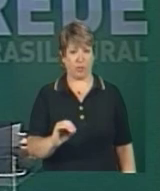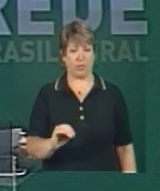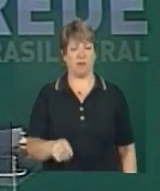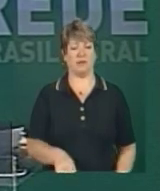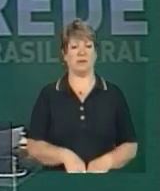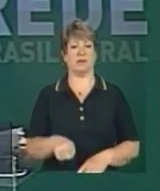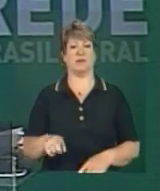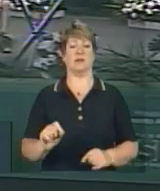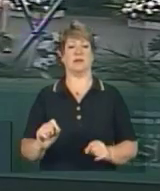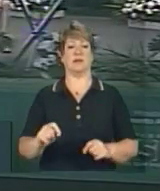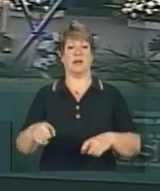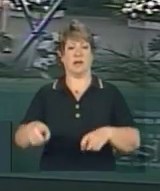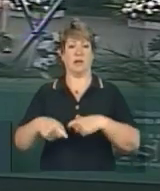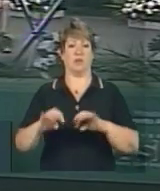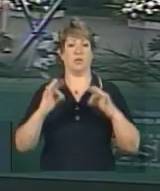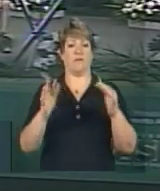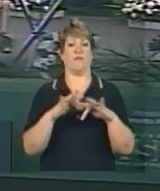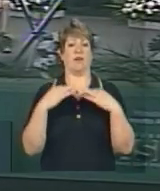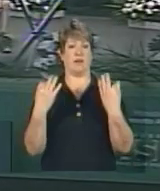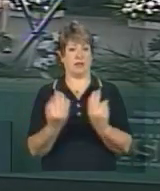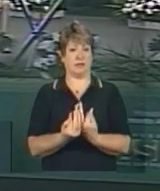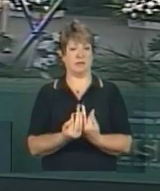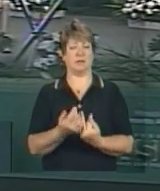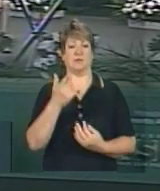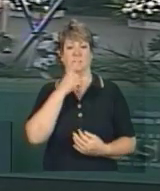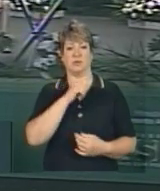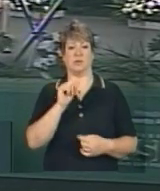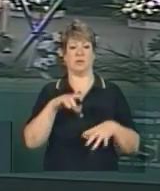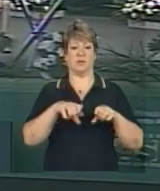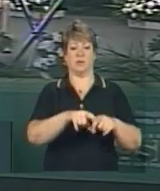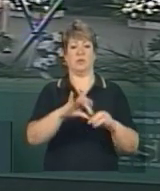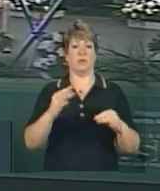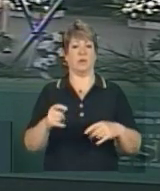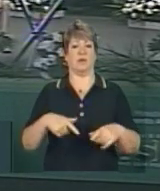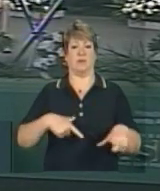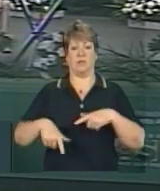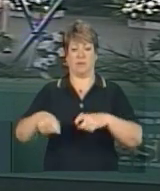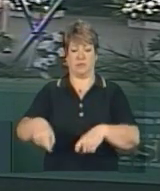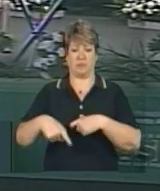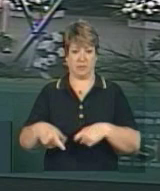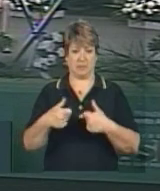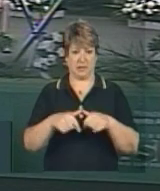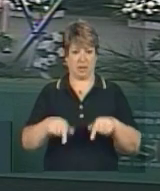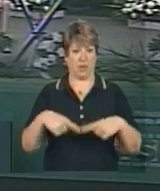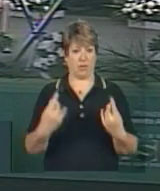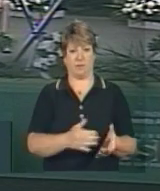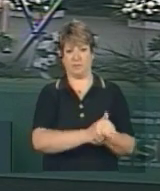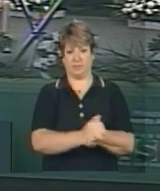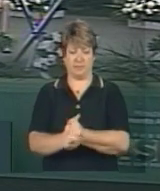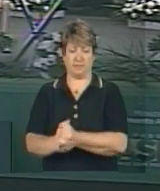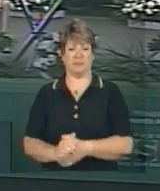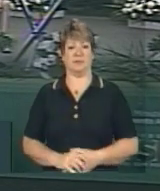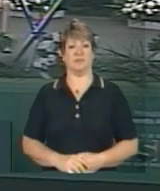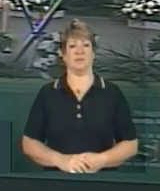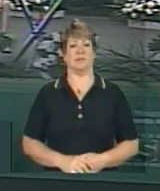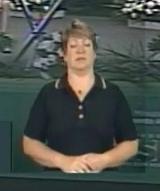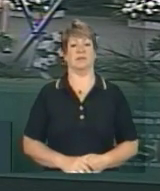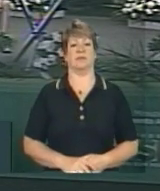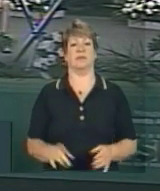agricultoras e agricultores familiares assentados, assentadas, produtores rurais aqui presentes. Senhora Presidenta,